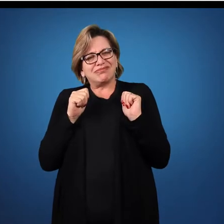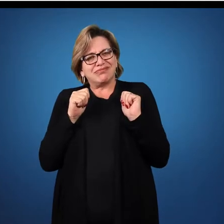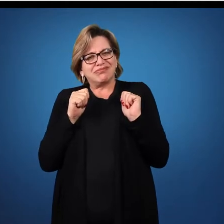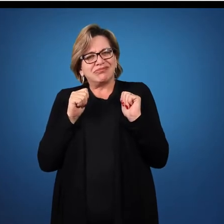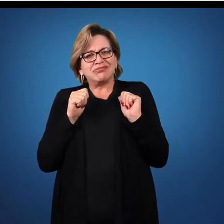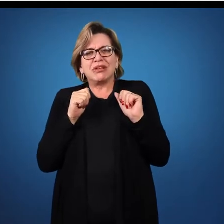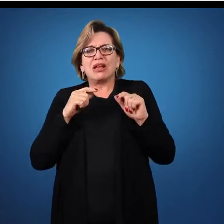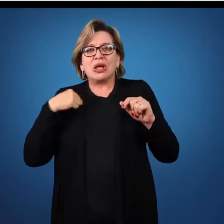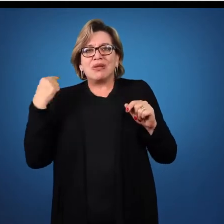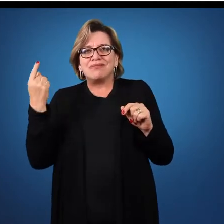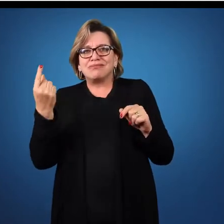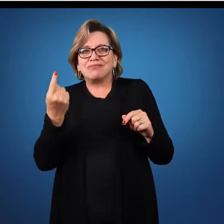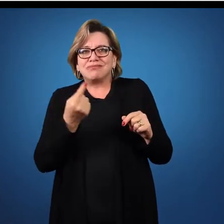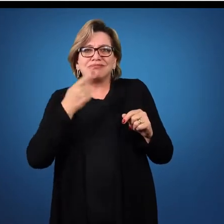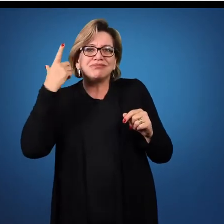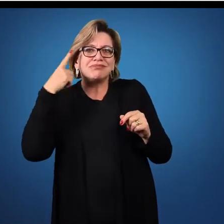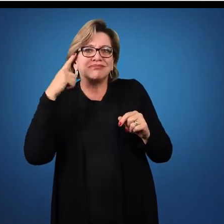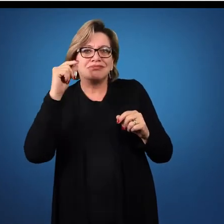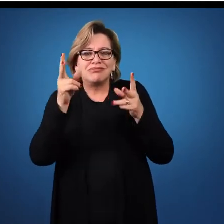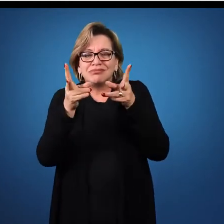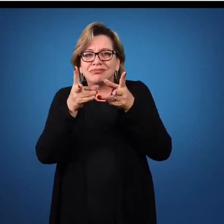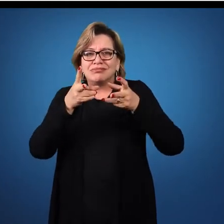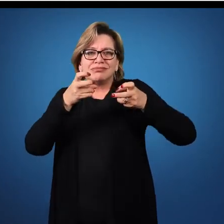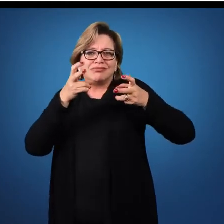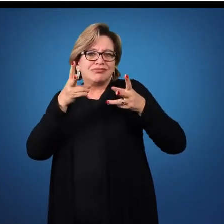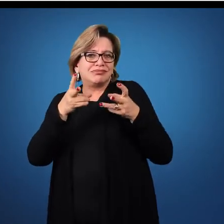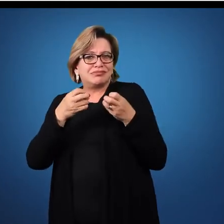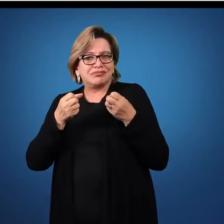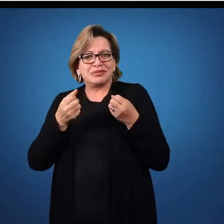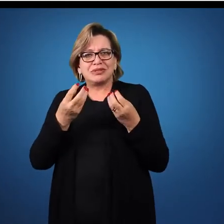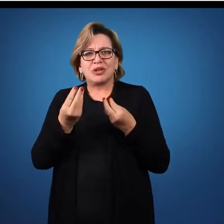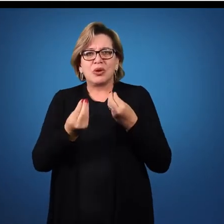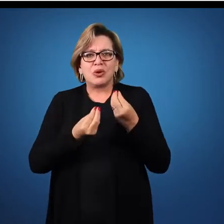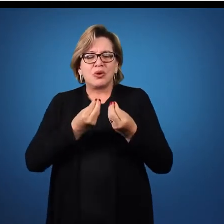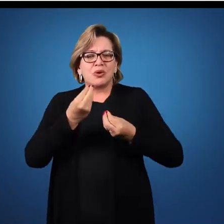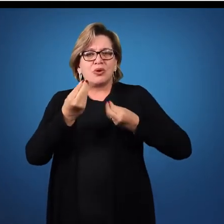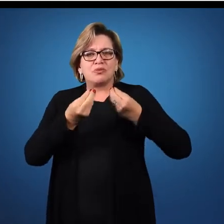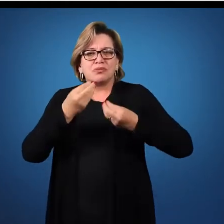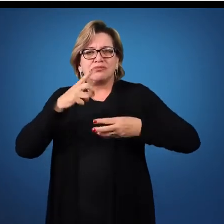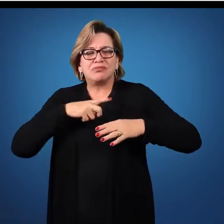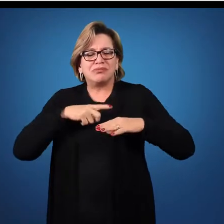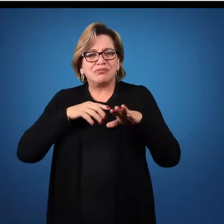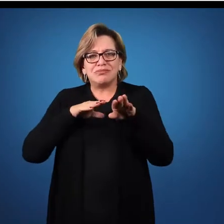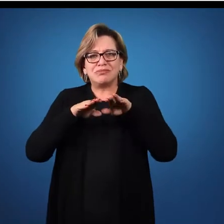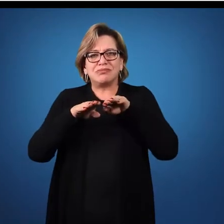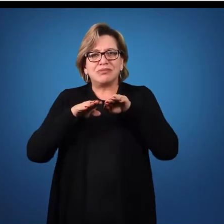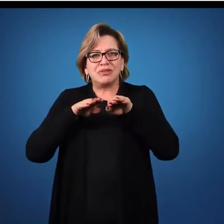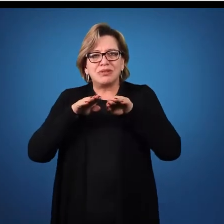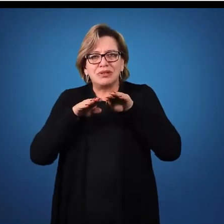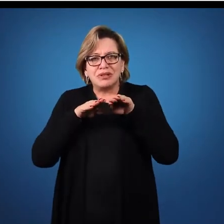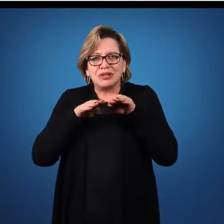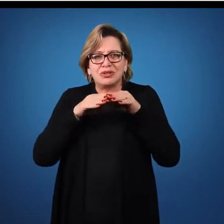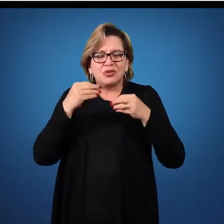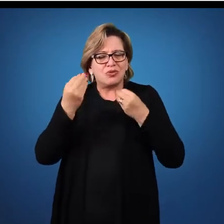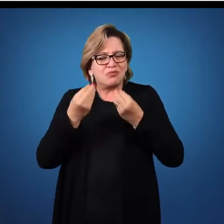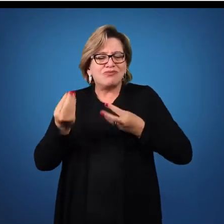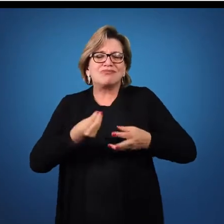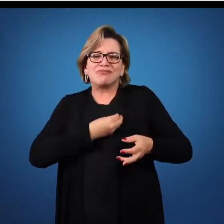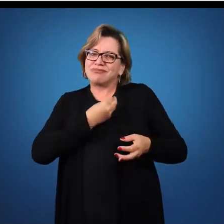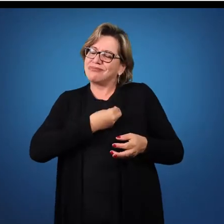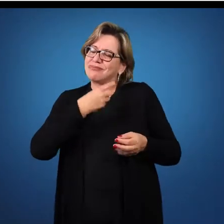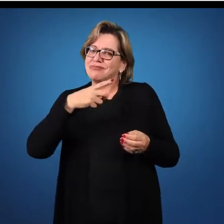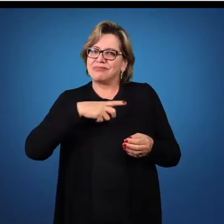parado, nós conseguimos perceber o quanto ele tem movimento, o quanto ele está vivo.